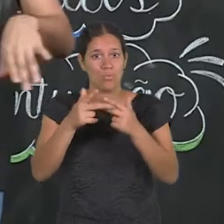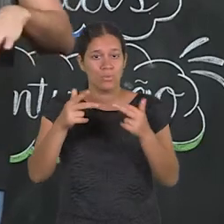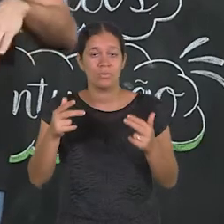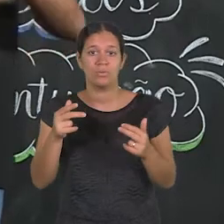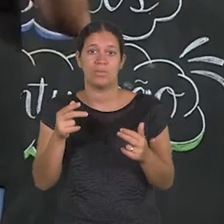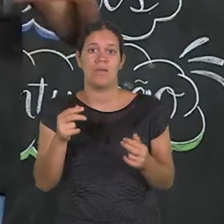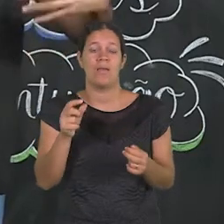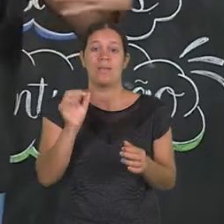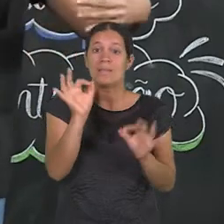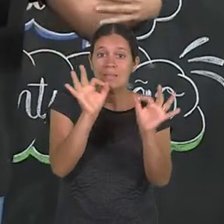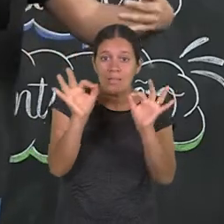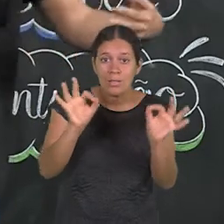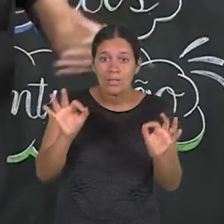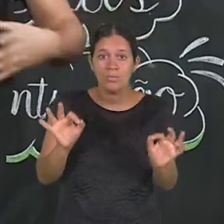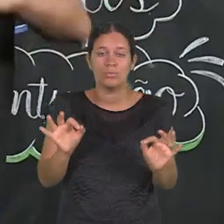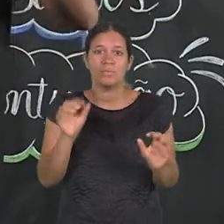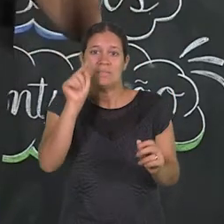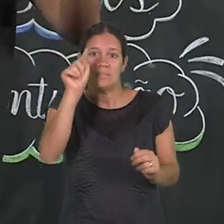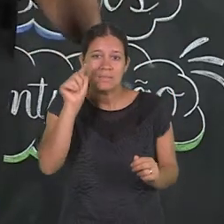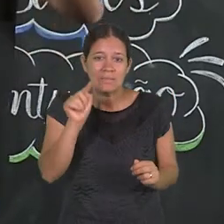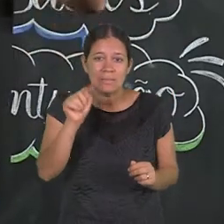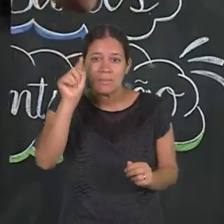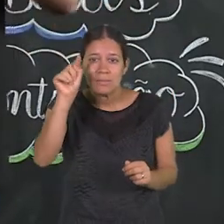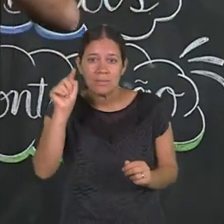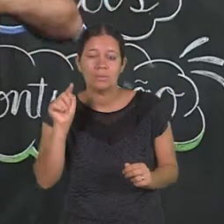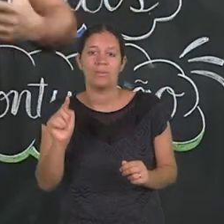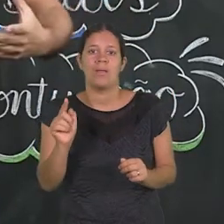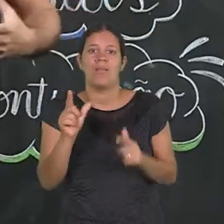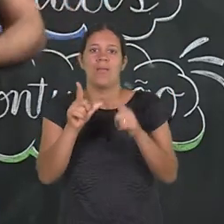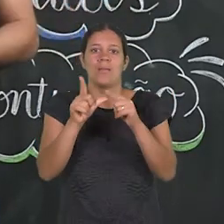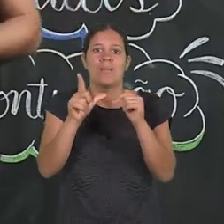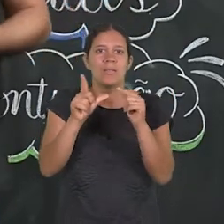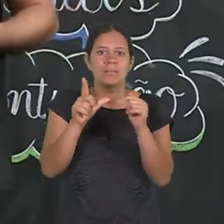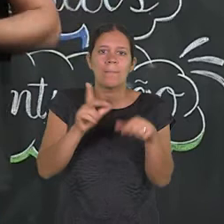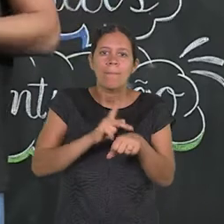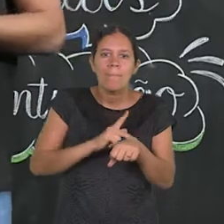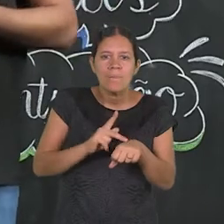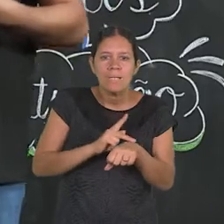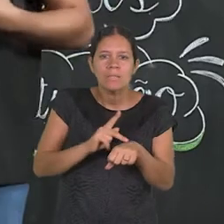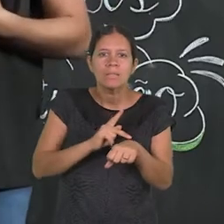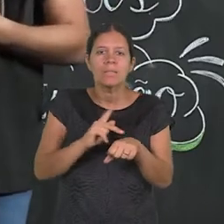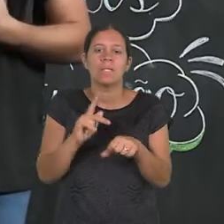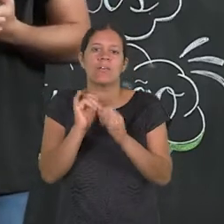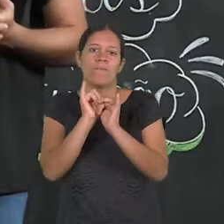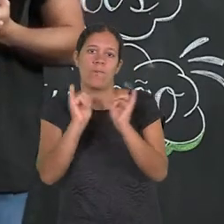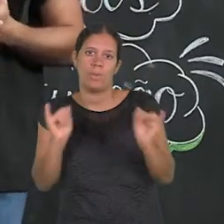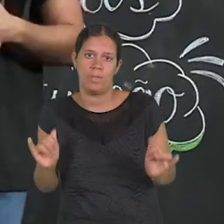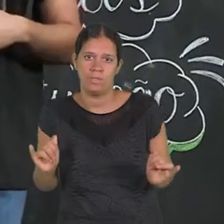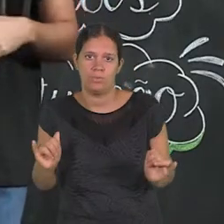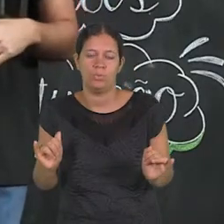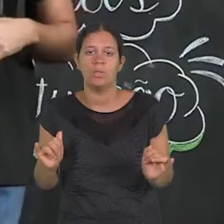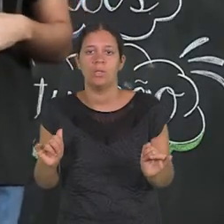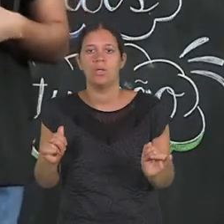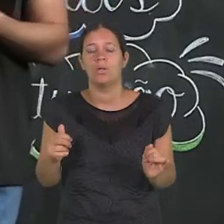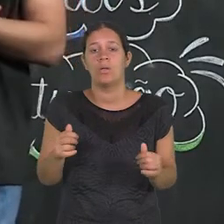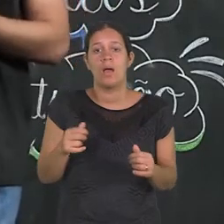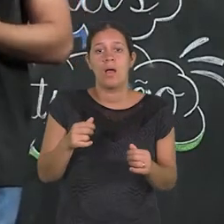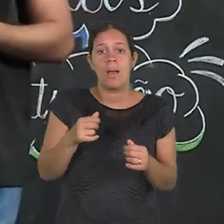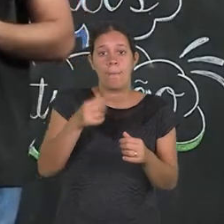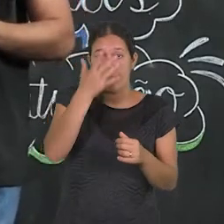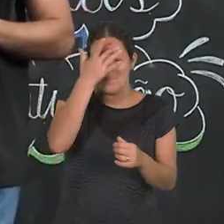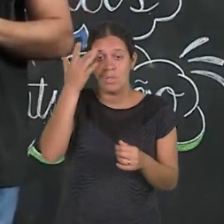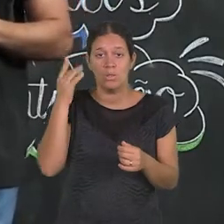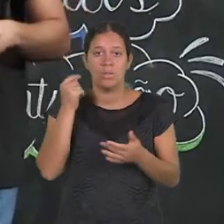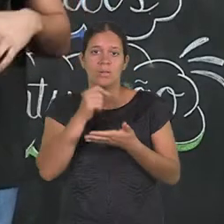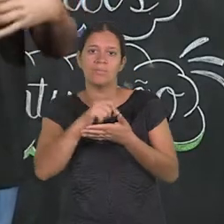alguma coisa, mas um não com várias exclamações, bem grande, com uma letra em negrito. Ela vai dar ênfase àquela informação. Então, o